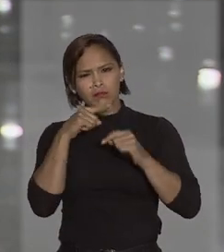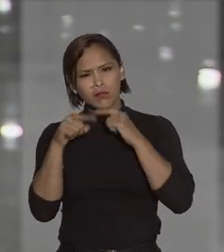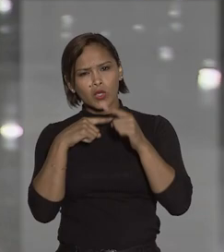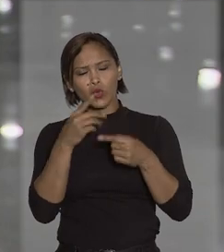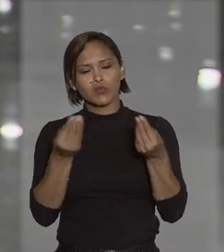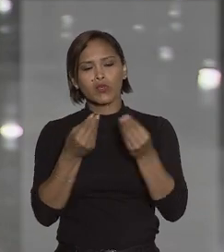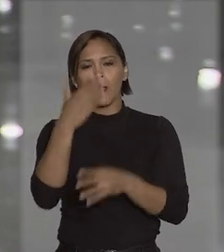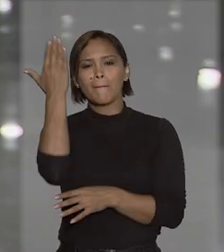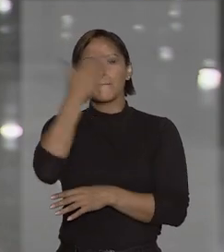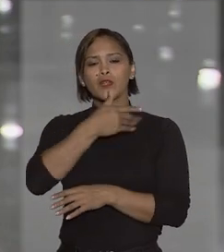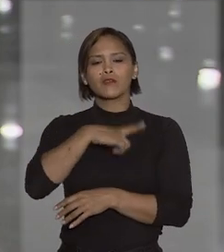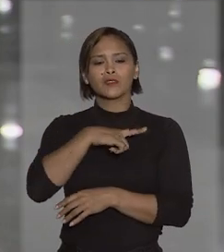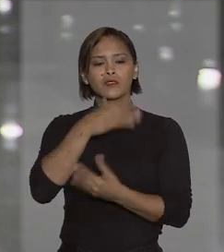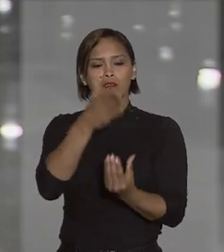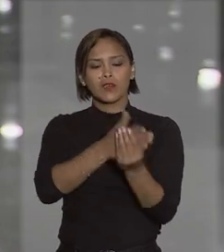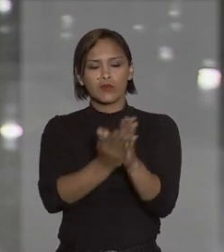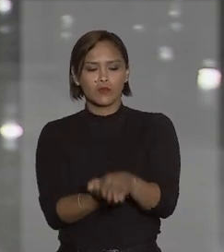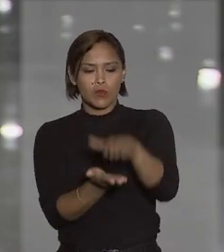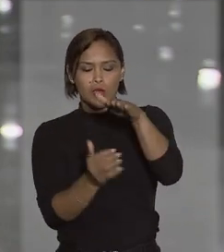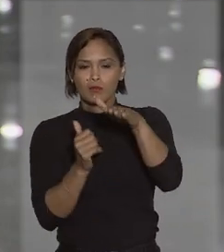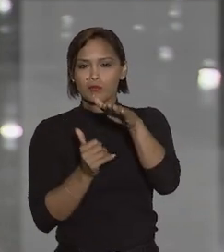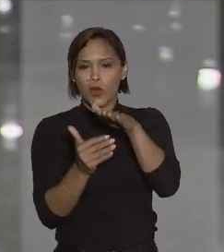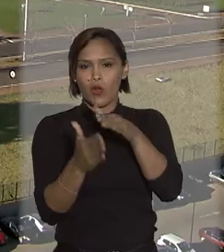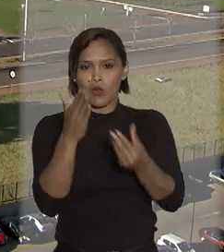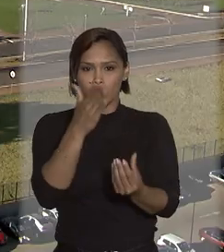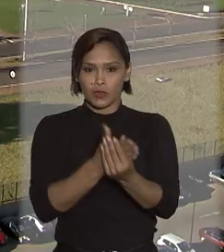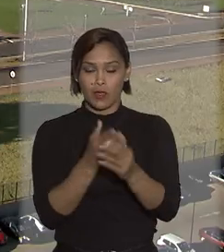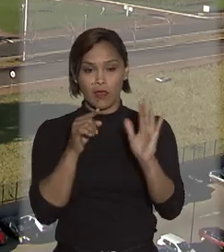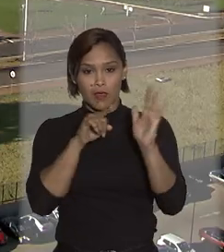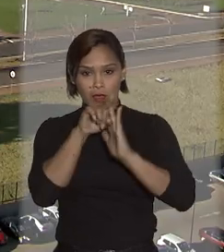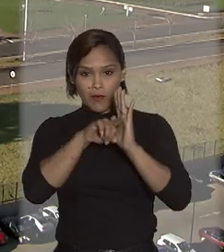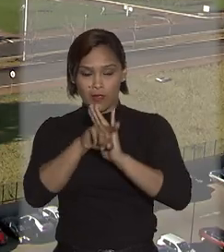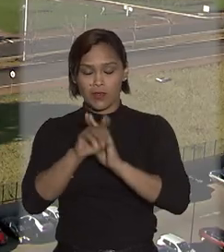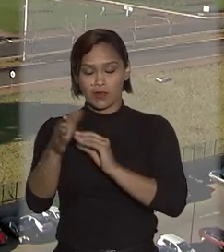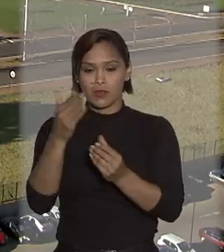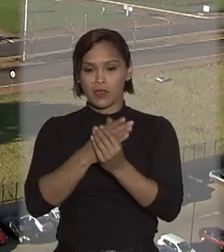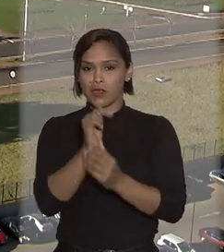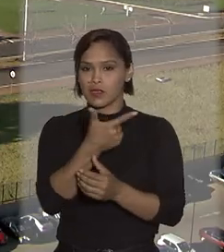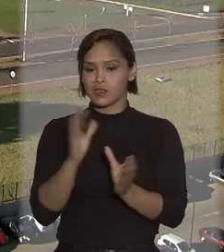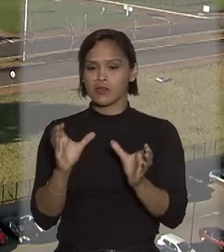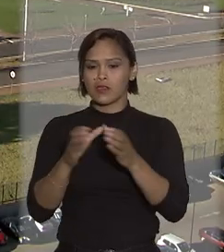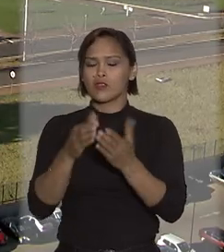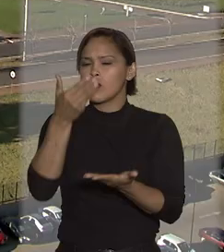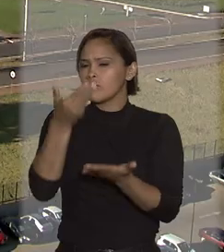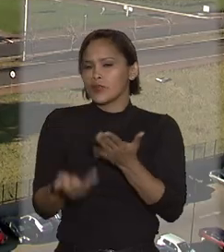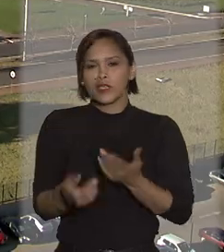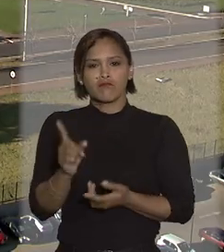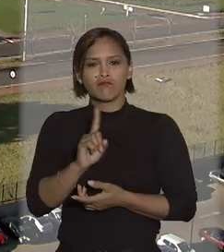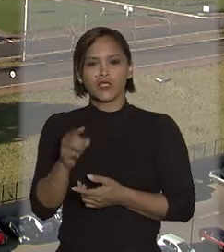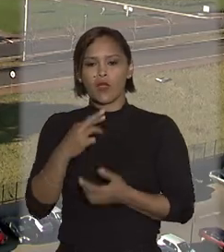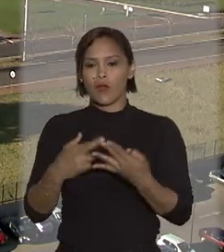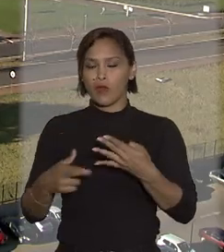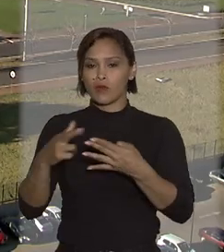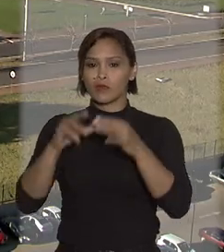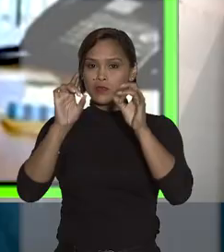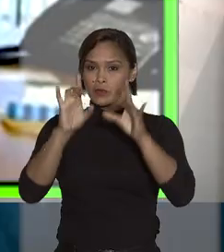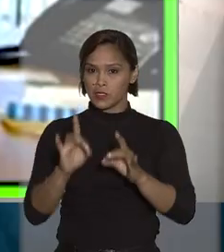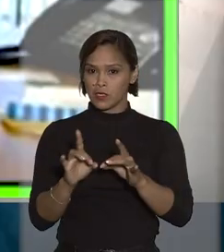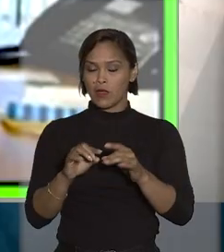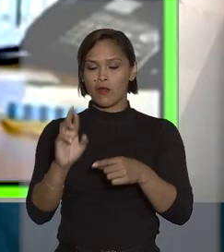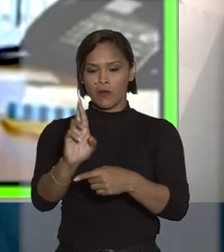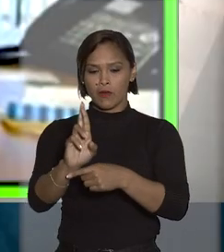suficiência das provas produzidas durante o processo. Ao analisar o caso, a segunda turma negou o provimento ao recurso especial.